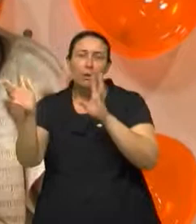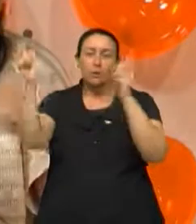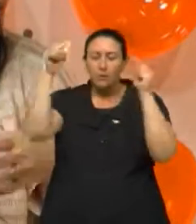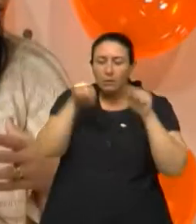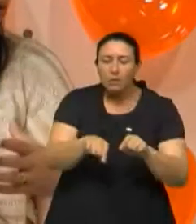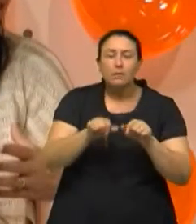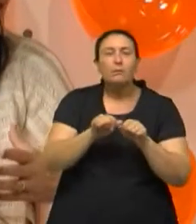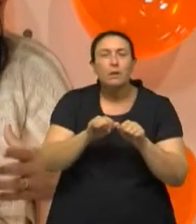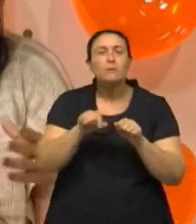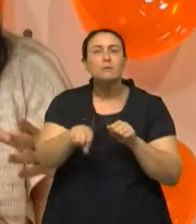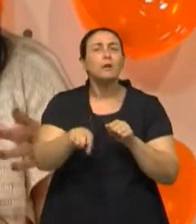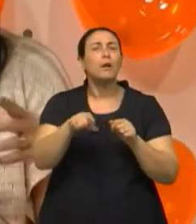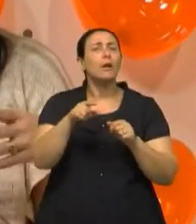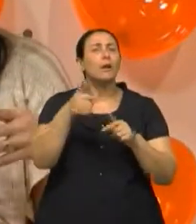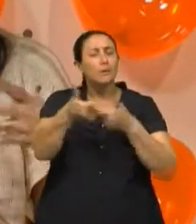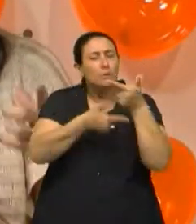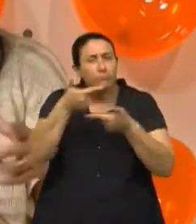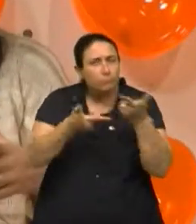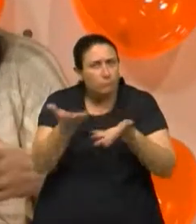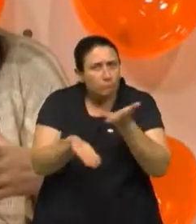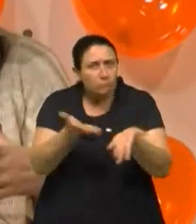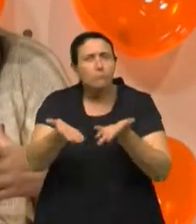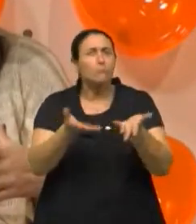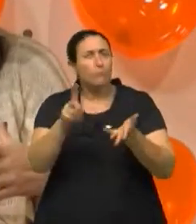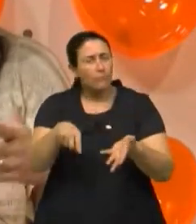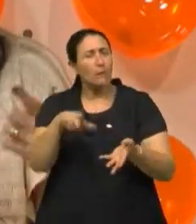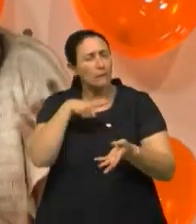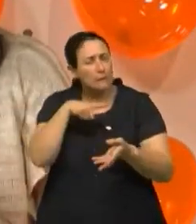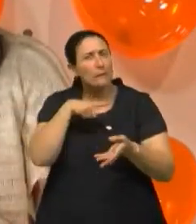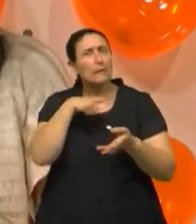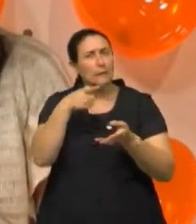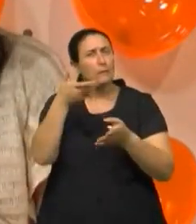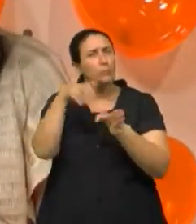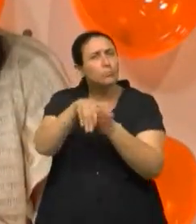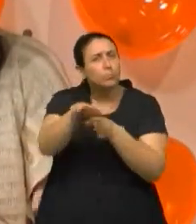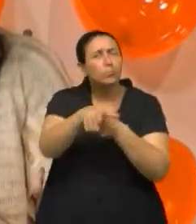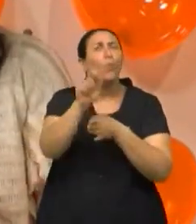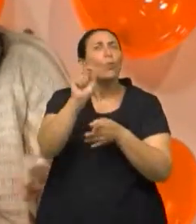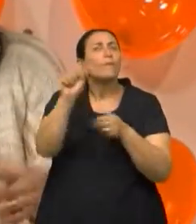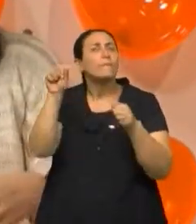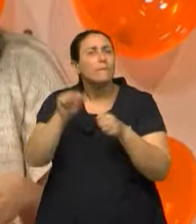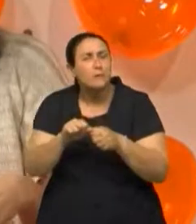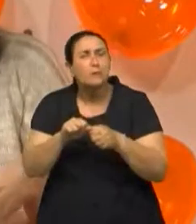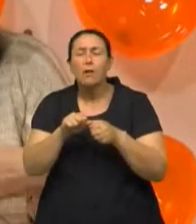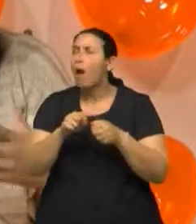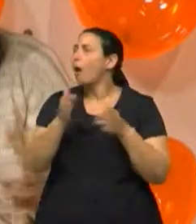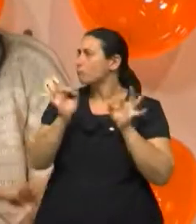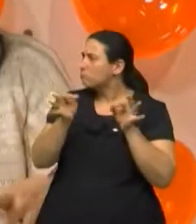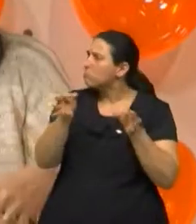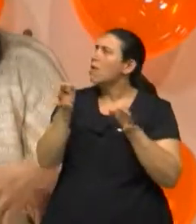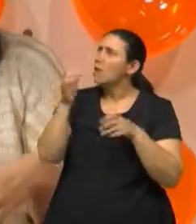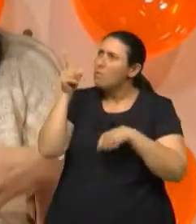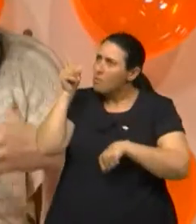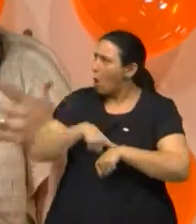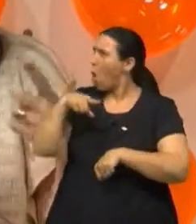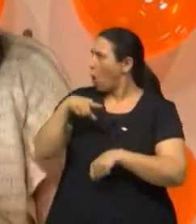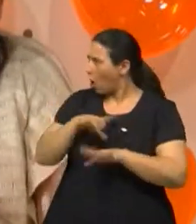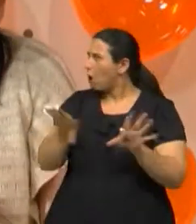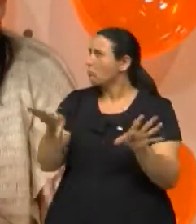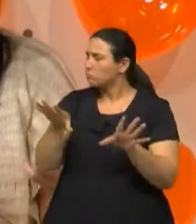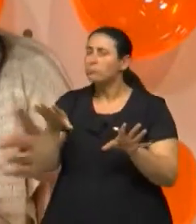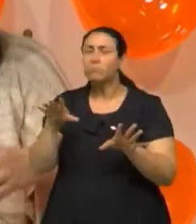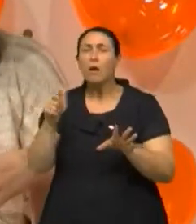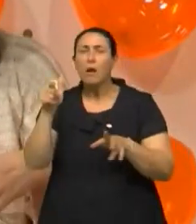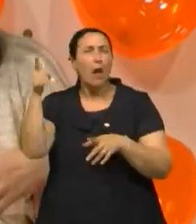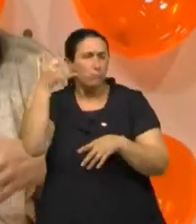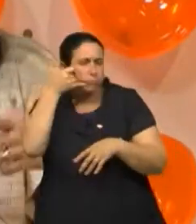serviço, vai poder ter orientações também do que fazer. O serviço vai orientando na hora. Exatamente. Olha, está